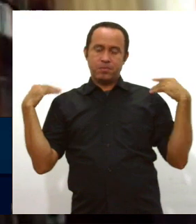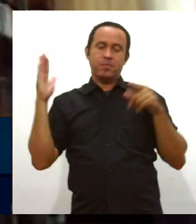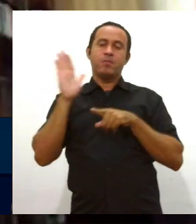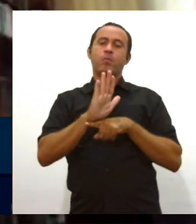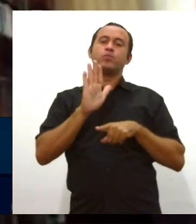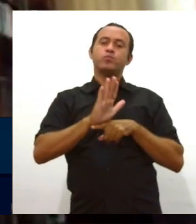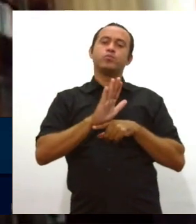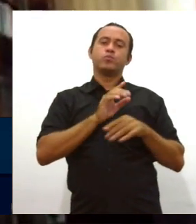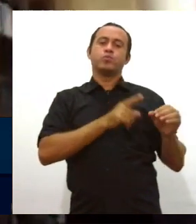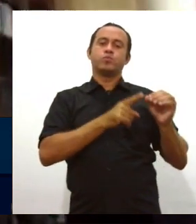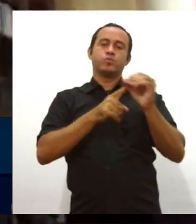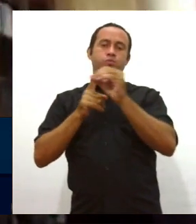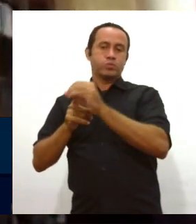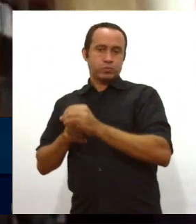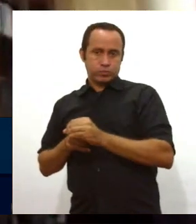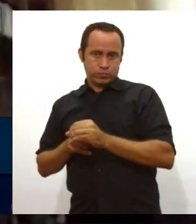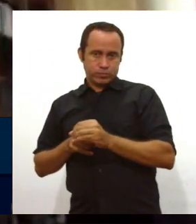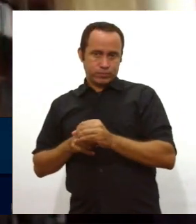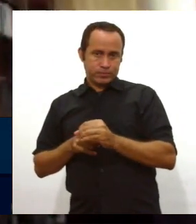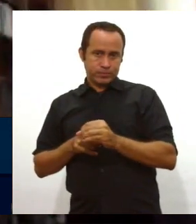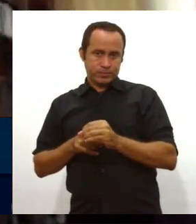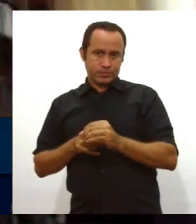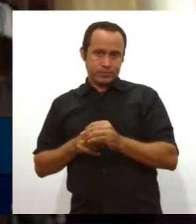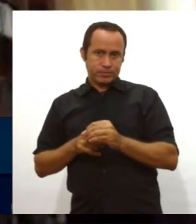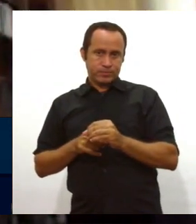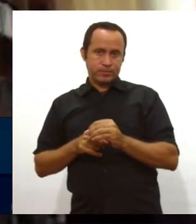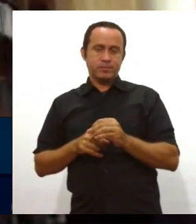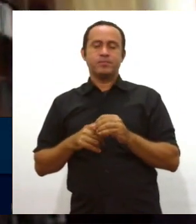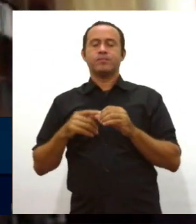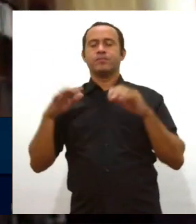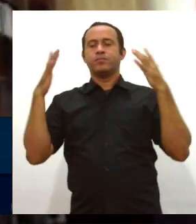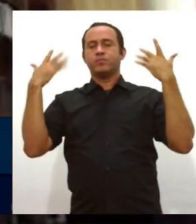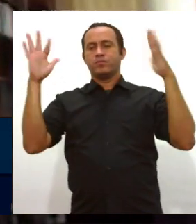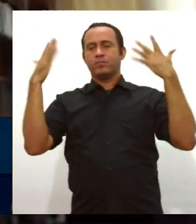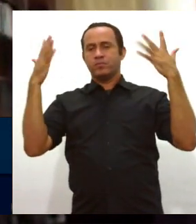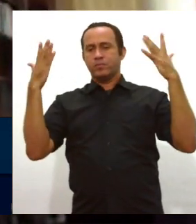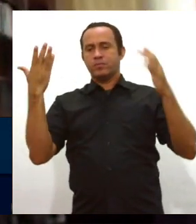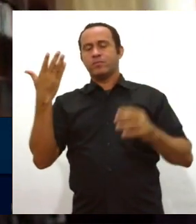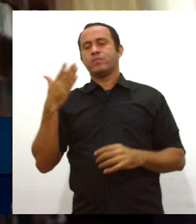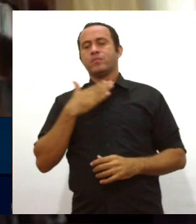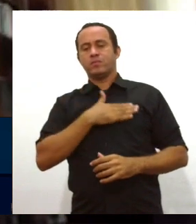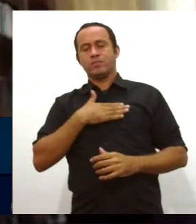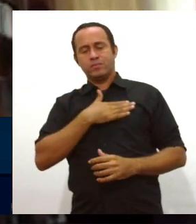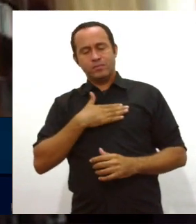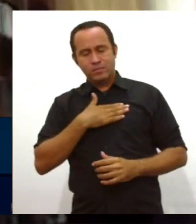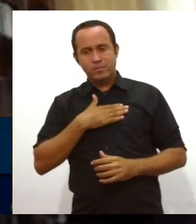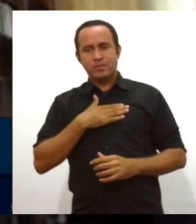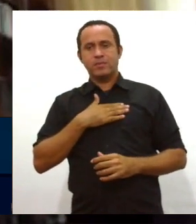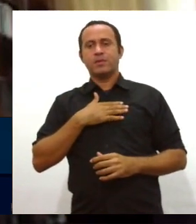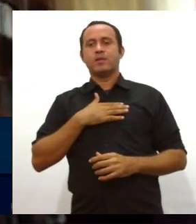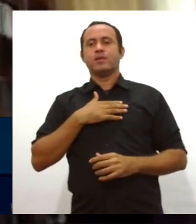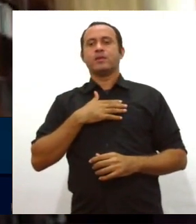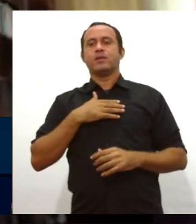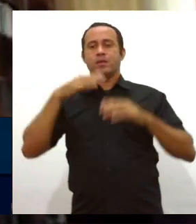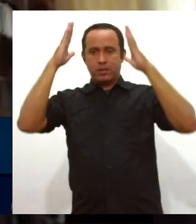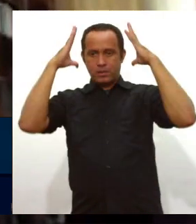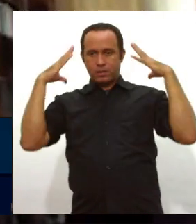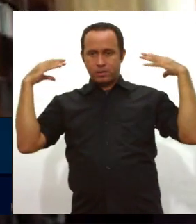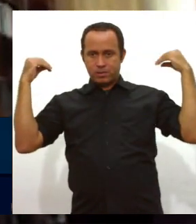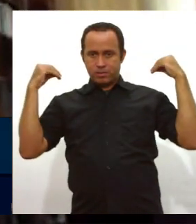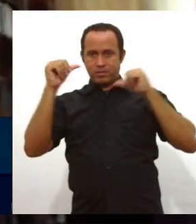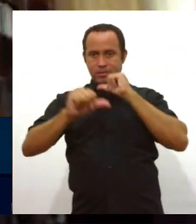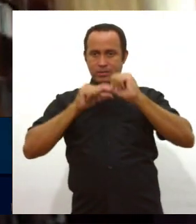é. Daqui fica, então, ficam as minhas felicitações para a nossa querida irmã Francisca, belga,